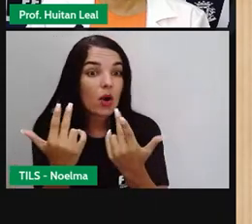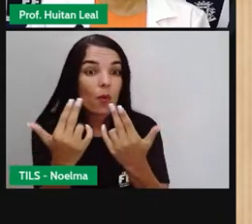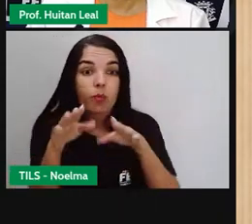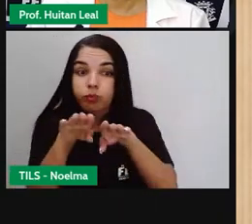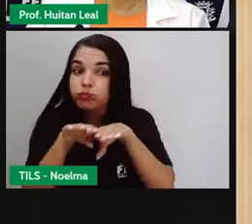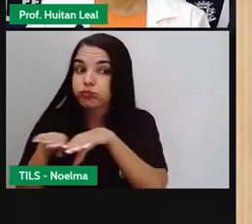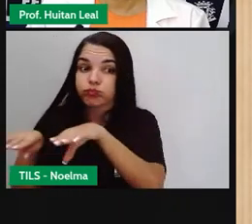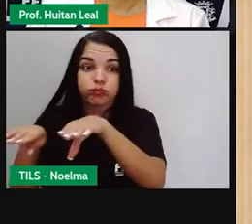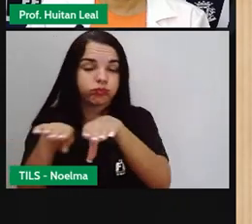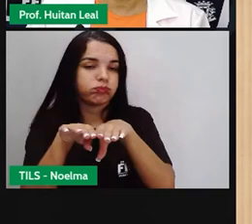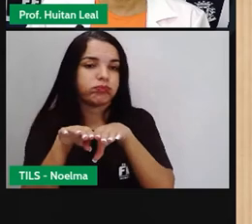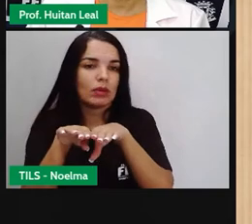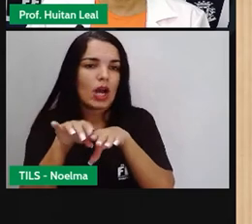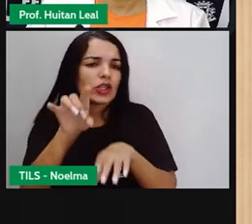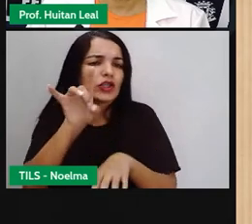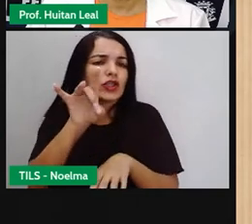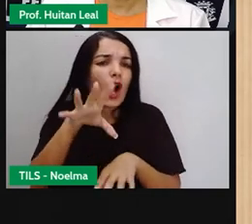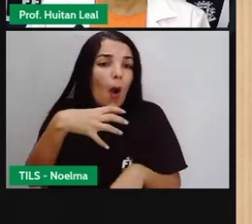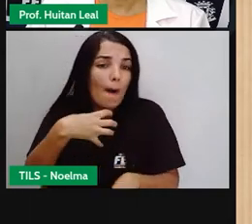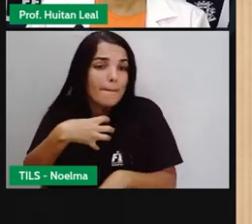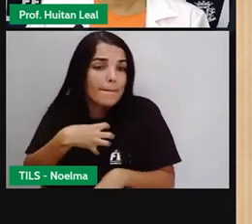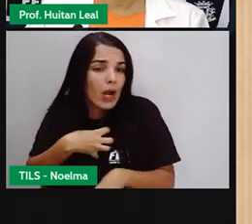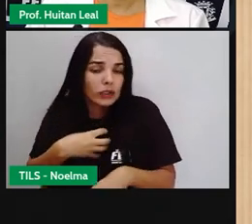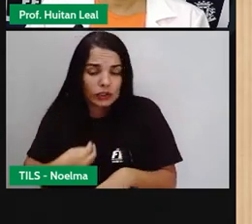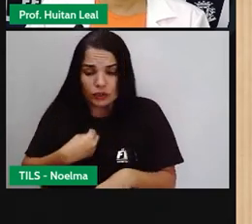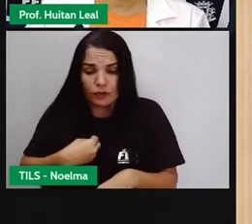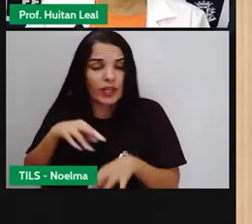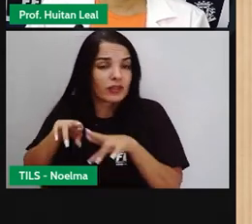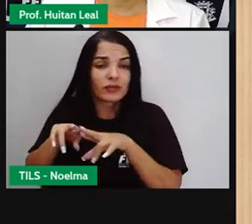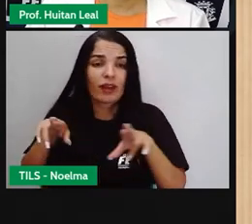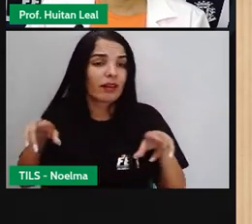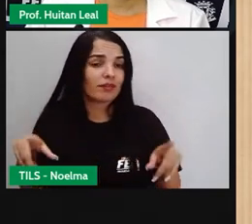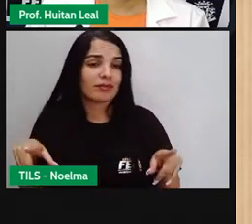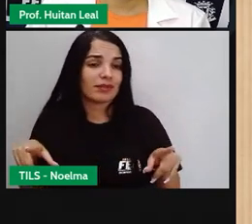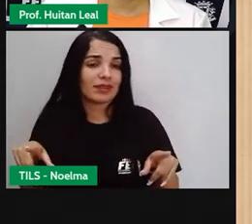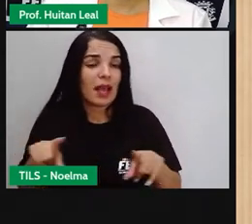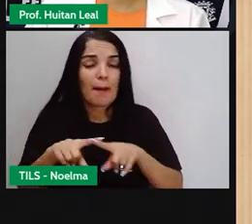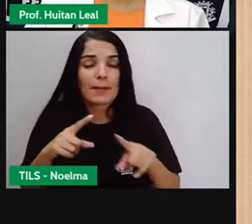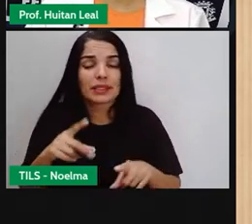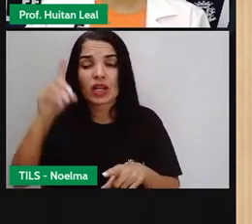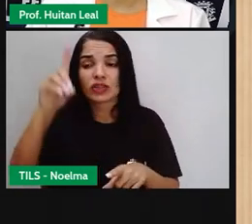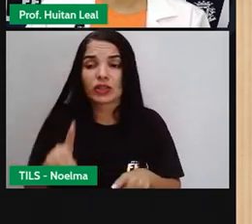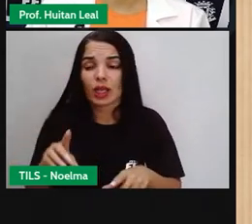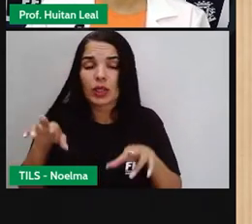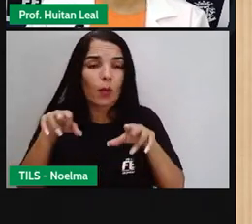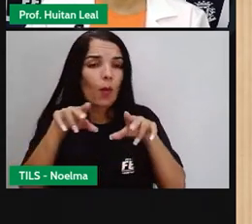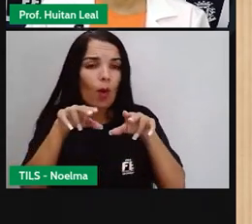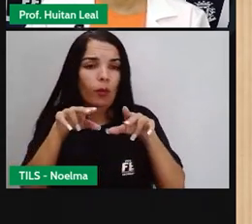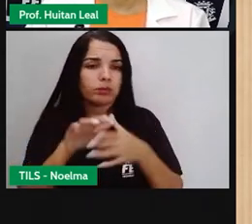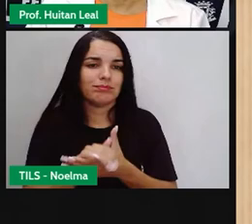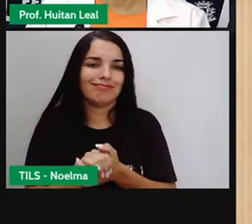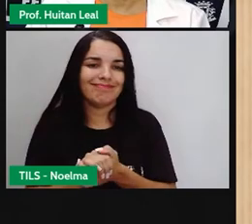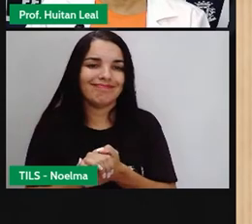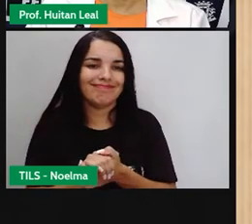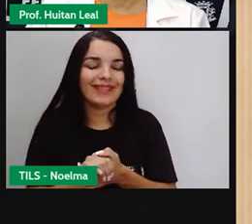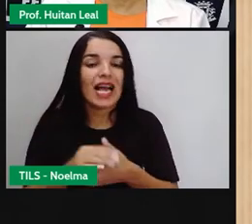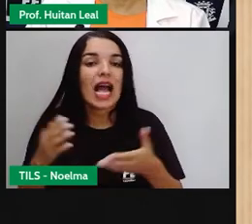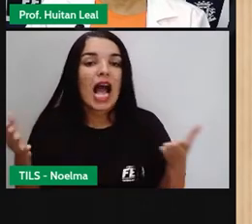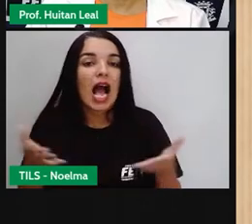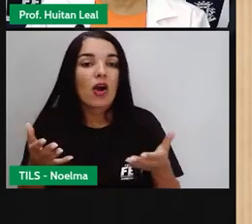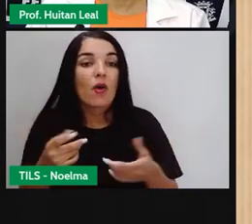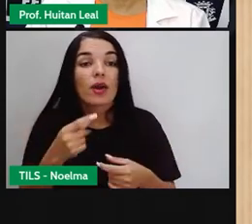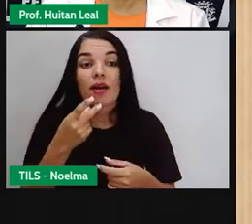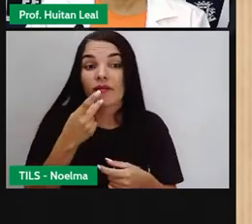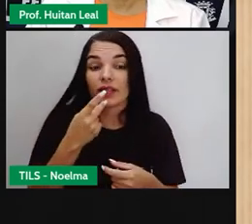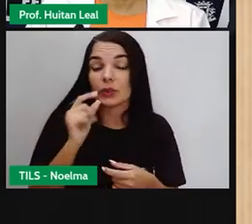mas que têm seu modo de vida. E já que estamos falando, já começamos a falar em frases, frases que é